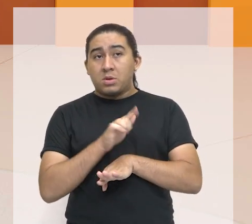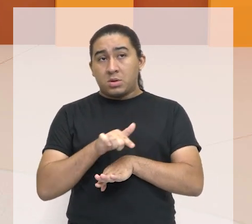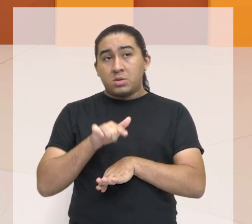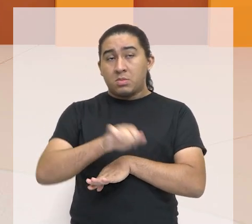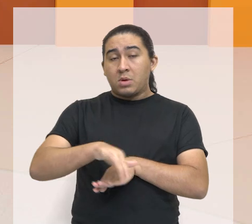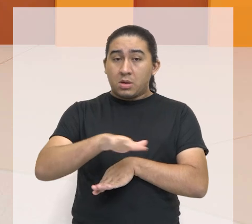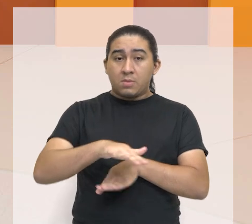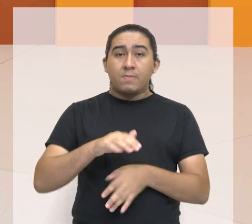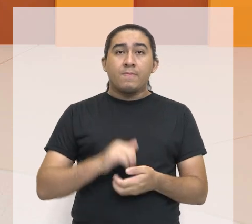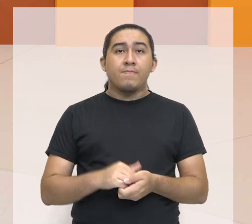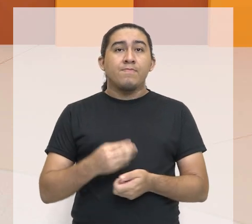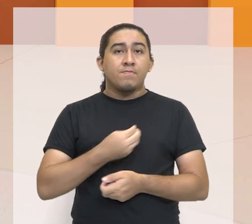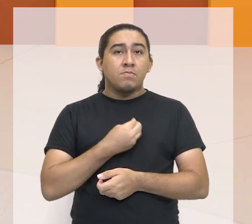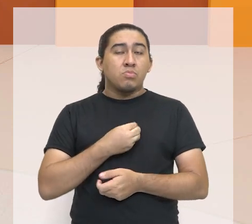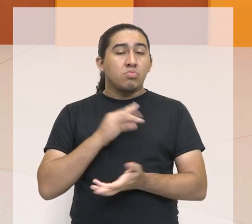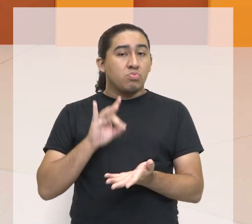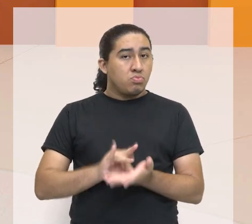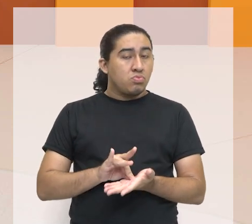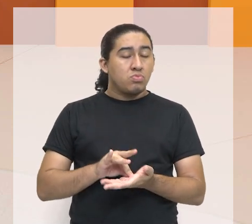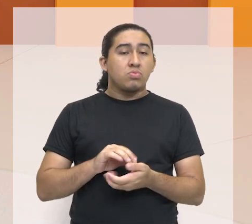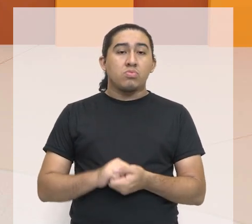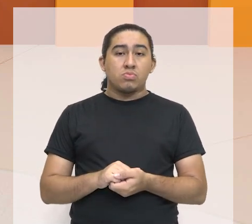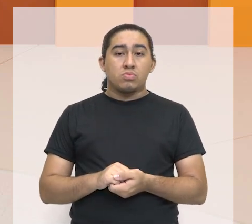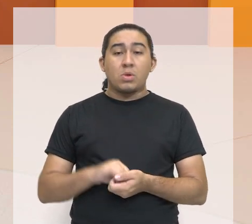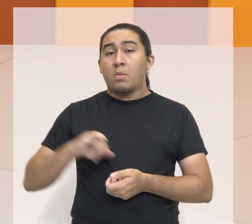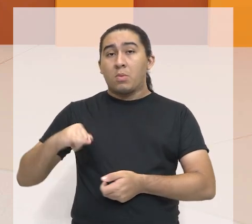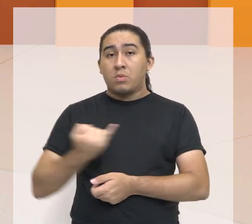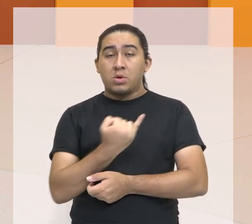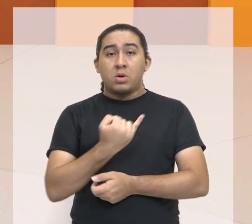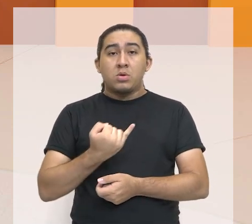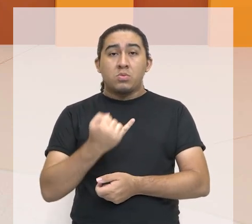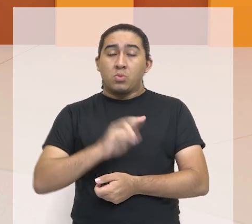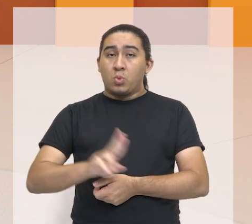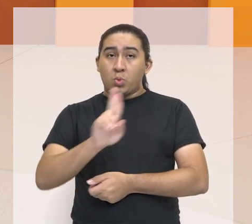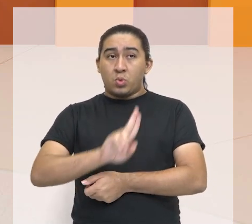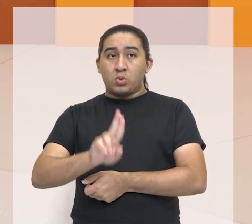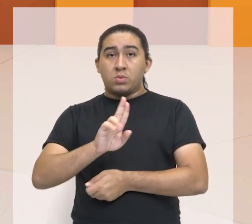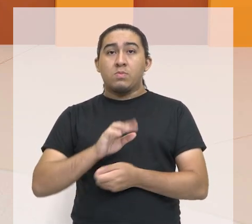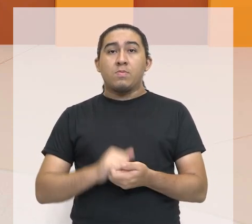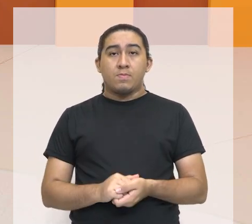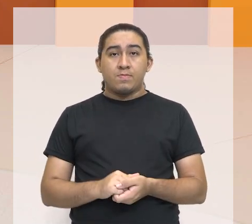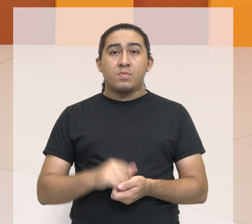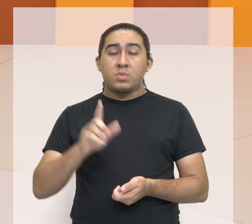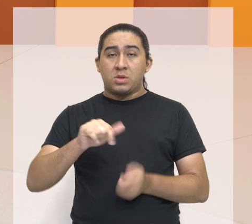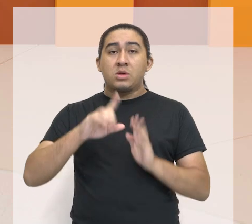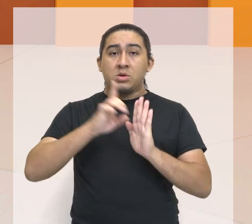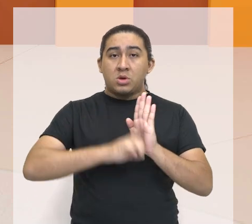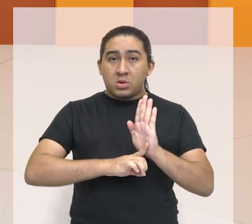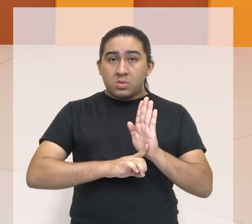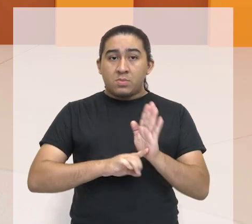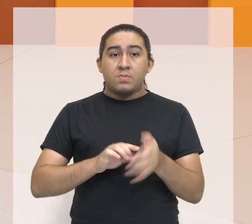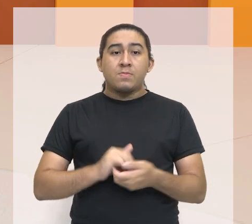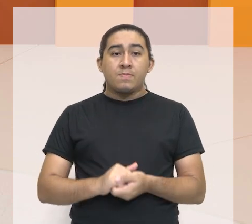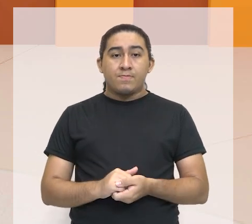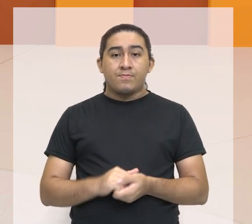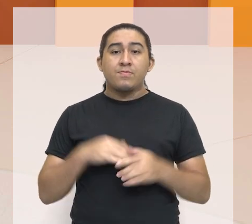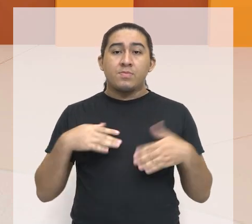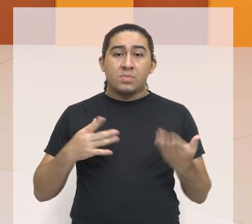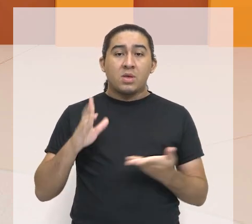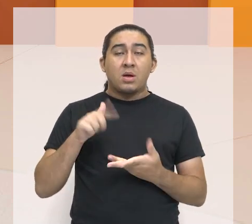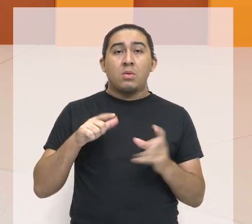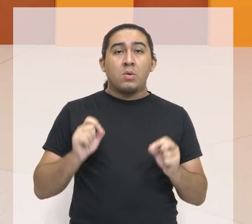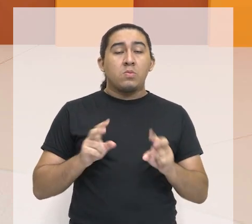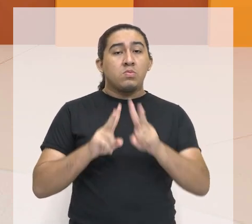vivendo, gozando, usufruindo desses direitos? Então, é uma